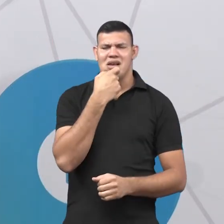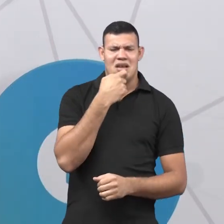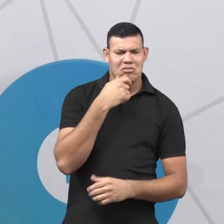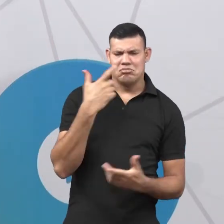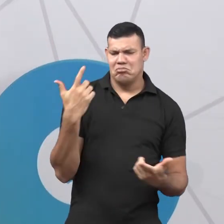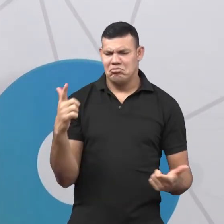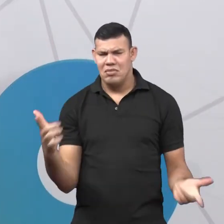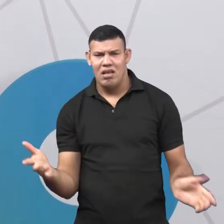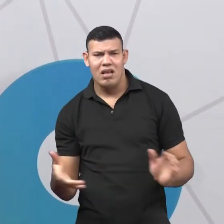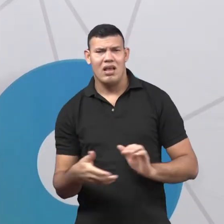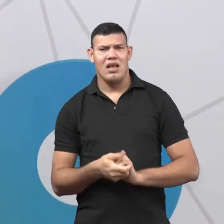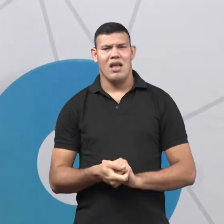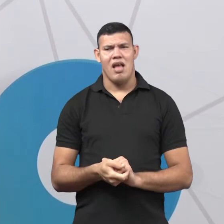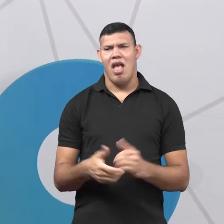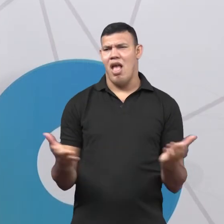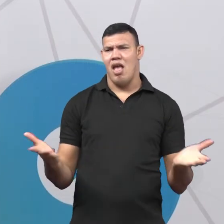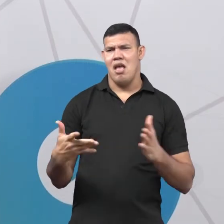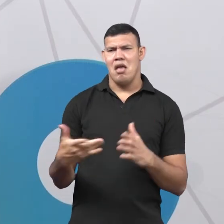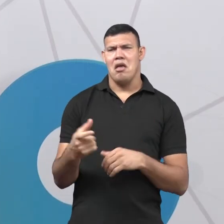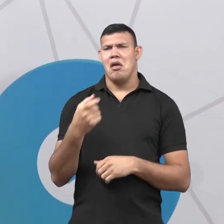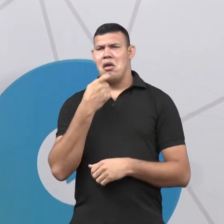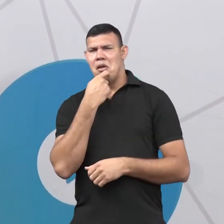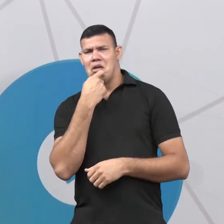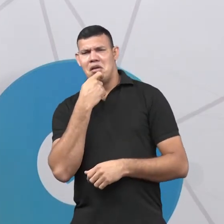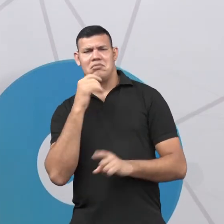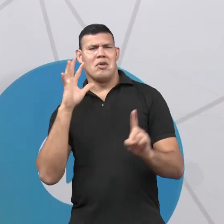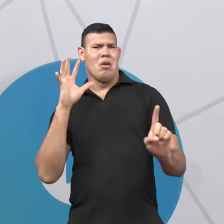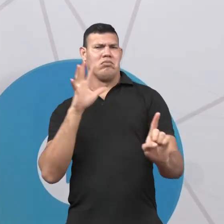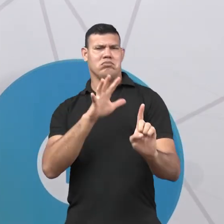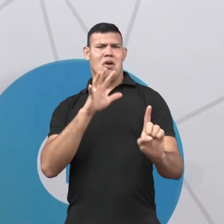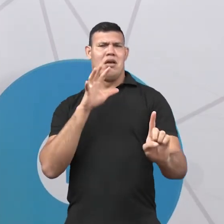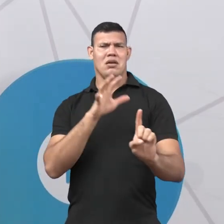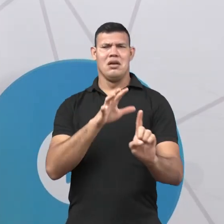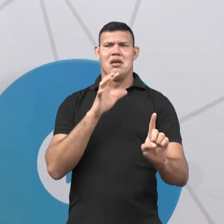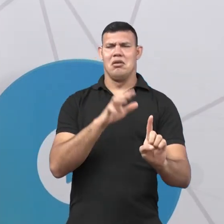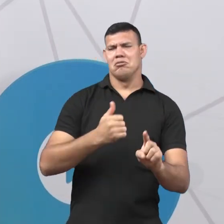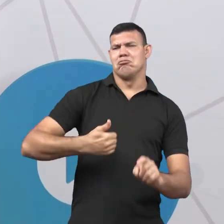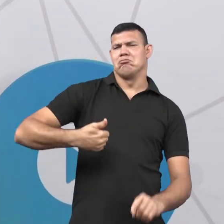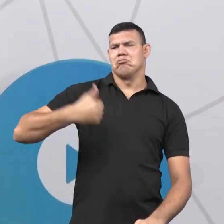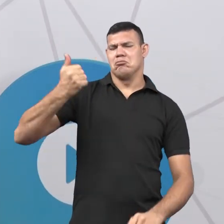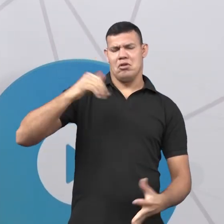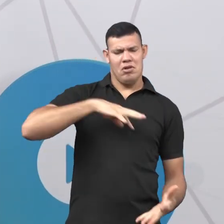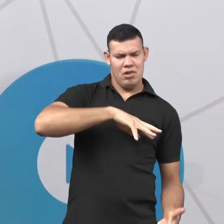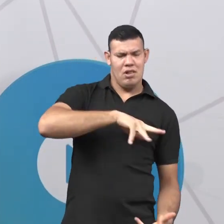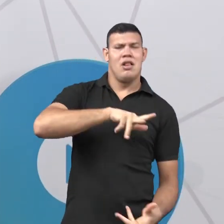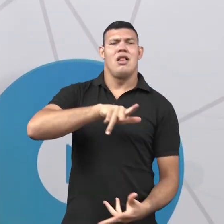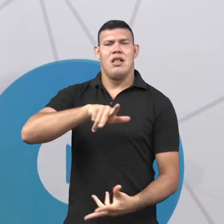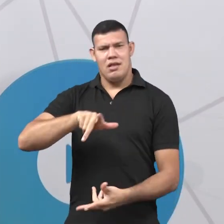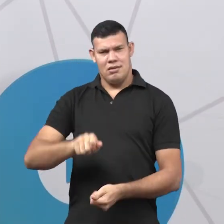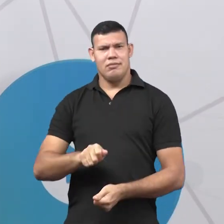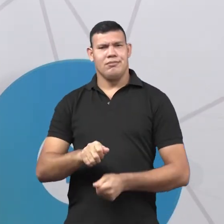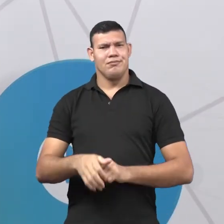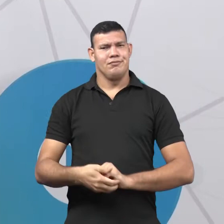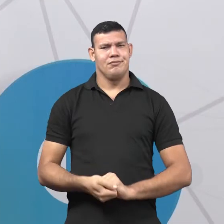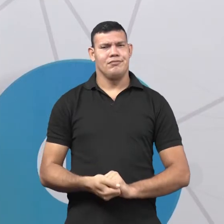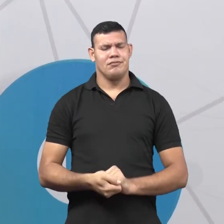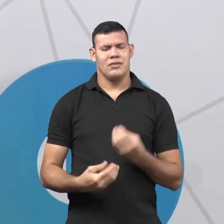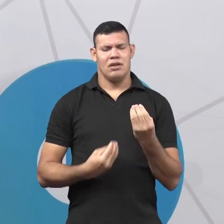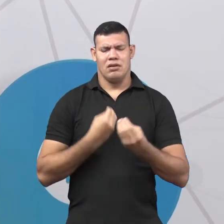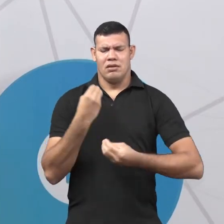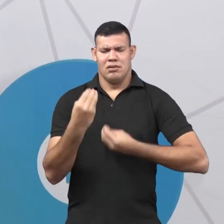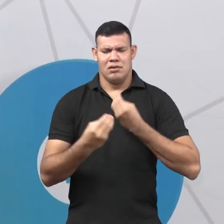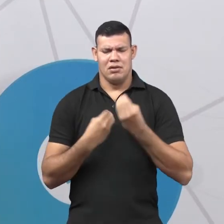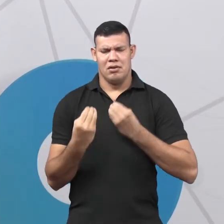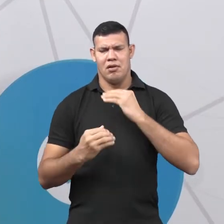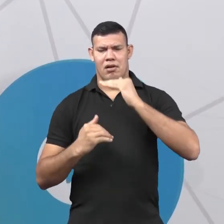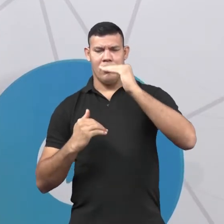mas hoje a gente só escuta falar de inglês é inglês para cá, inglês para lá, né? Inglês, língua número um no mundo. Como que isso aconteceu? Como é que o inglês conseguiu sair lá de